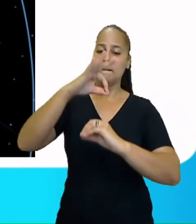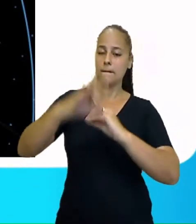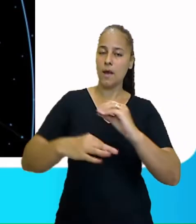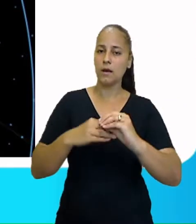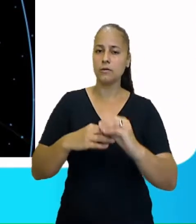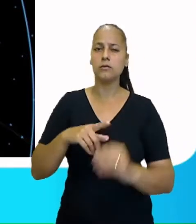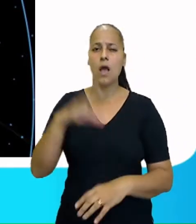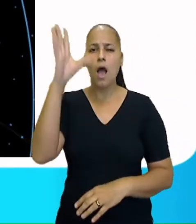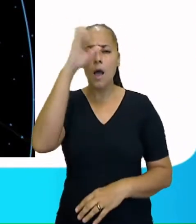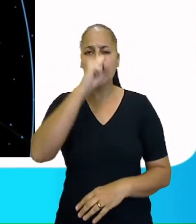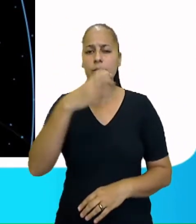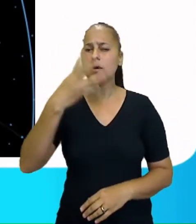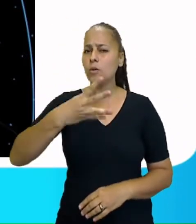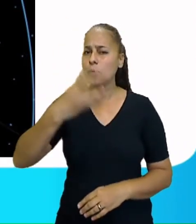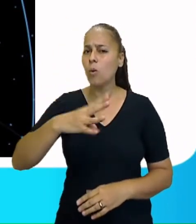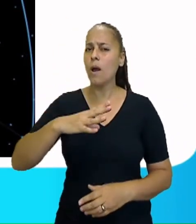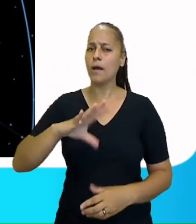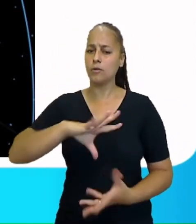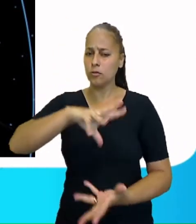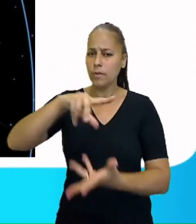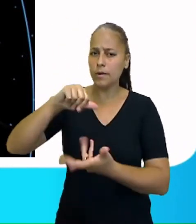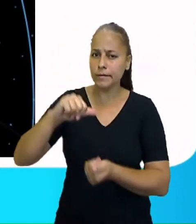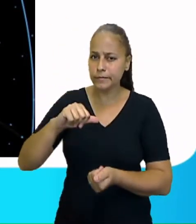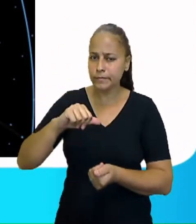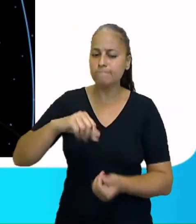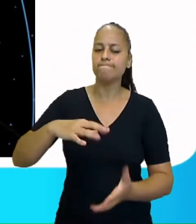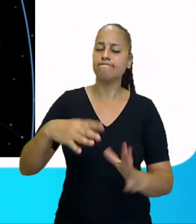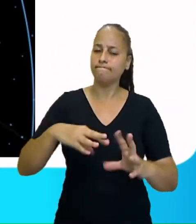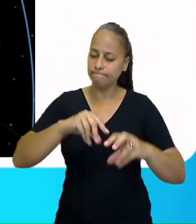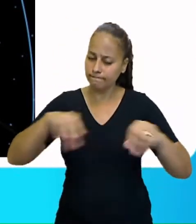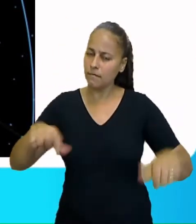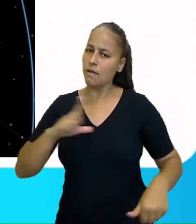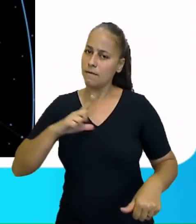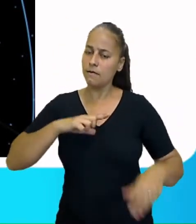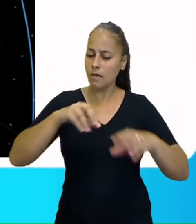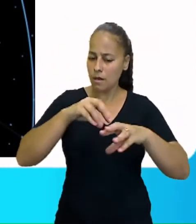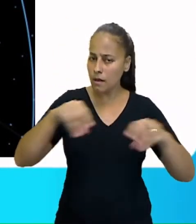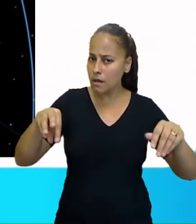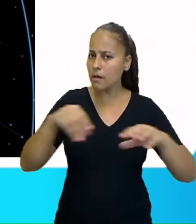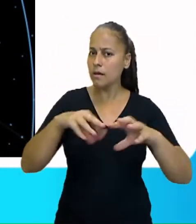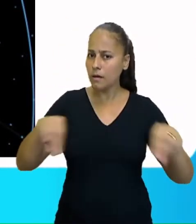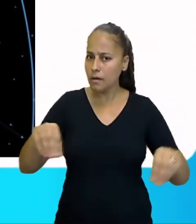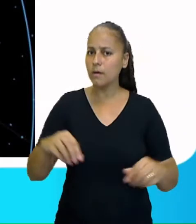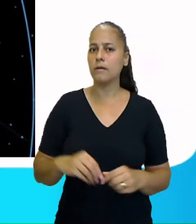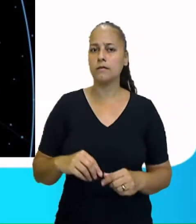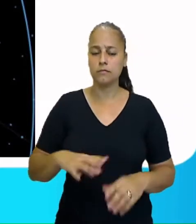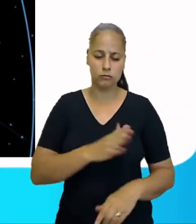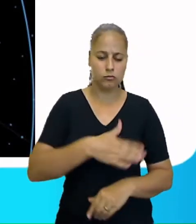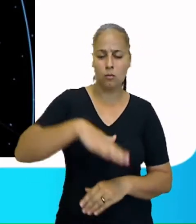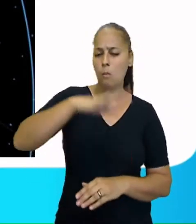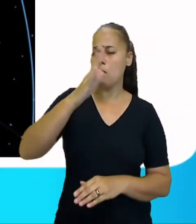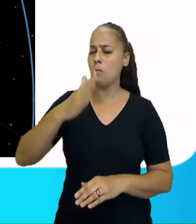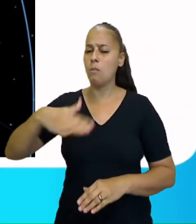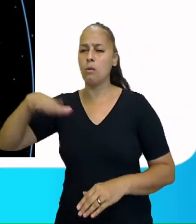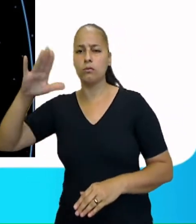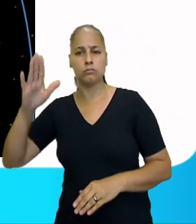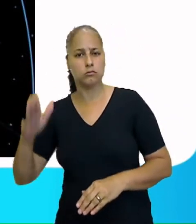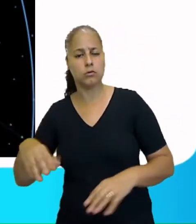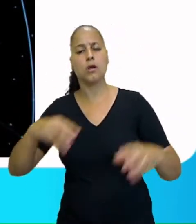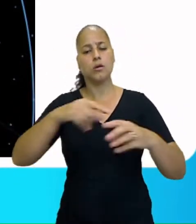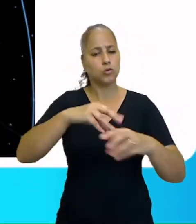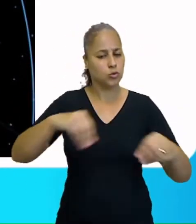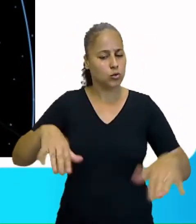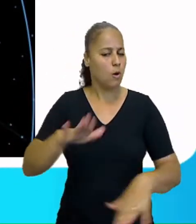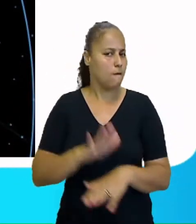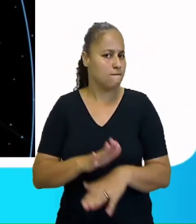Aprendemos que esses quatro planetas são planetas rochosos, são planetas que tem montanhas, que tem solo